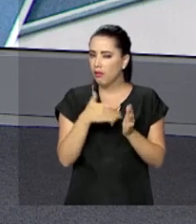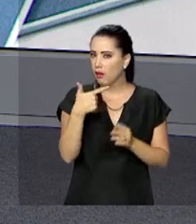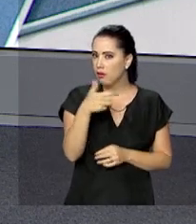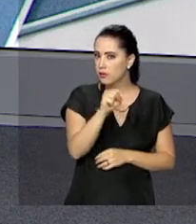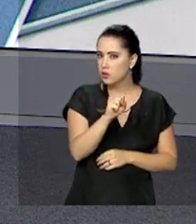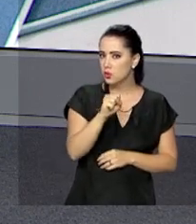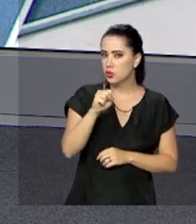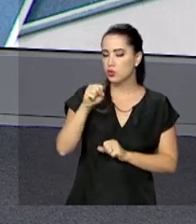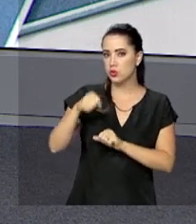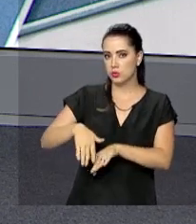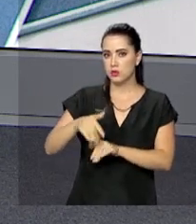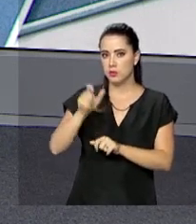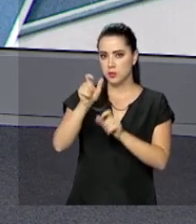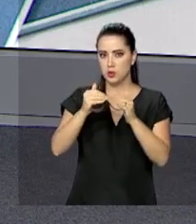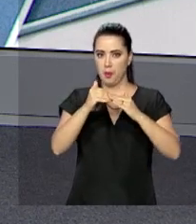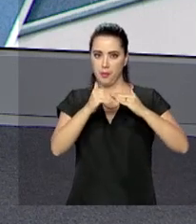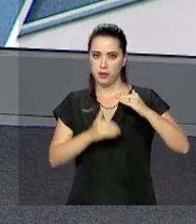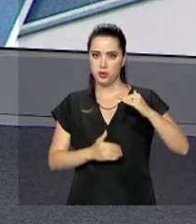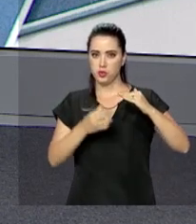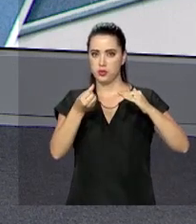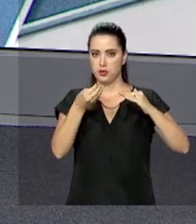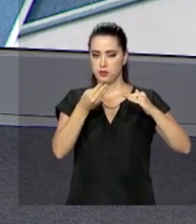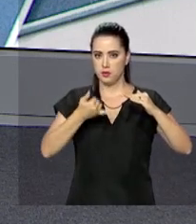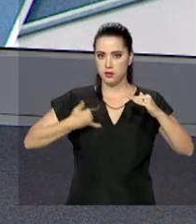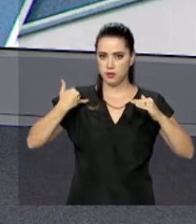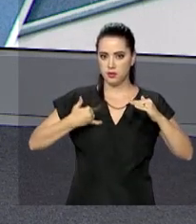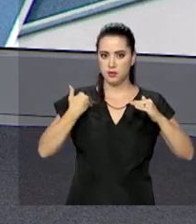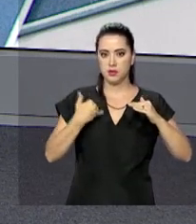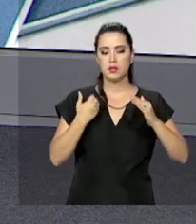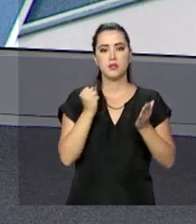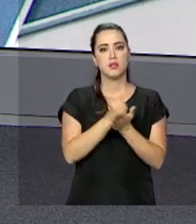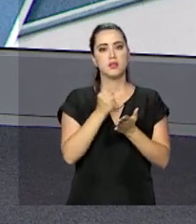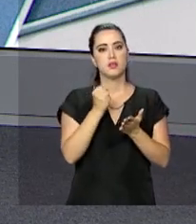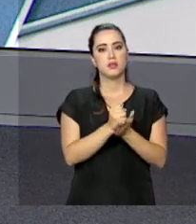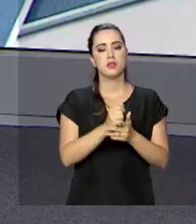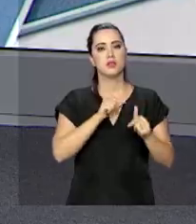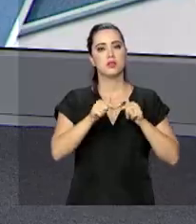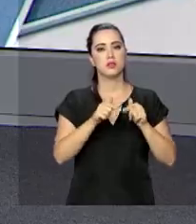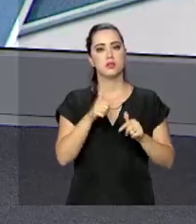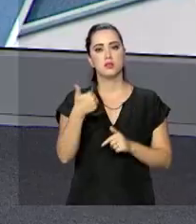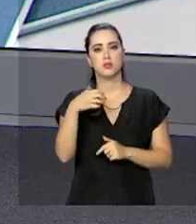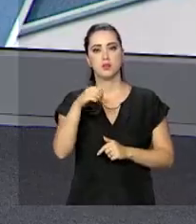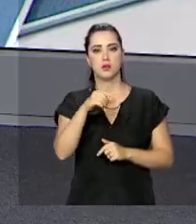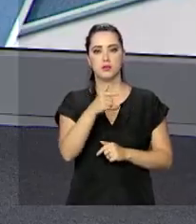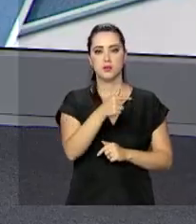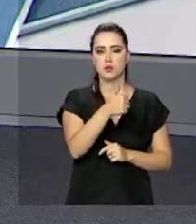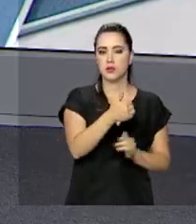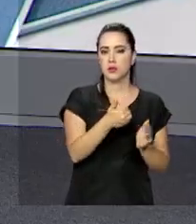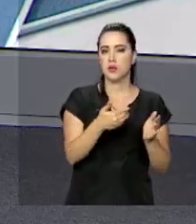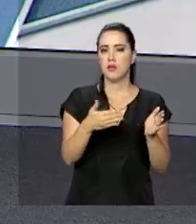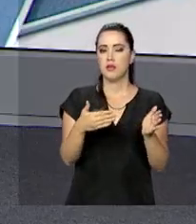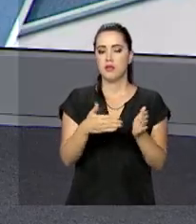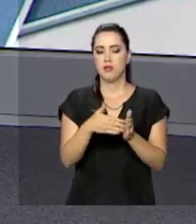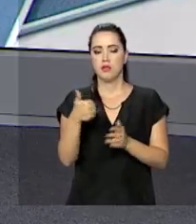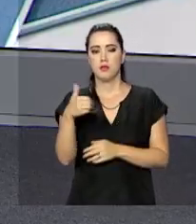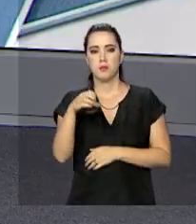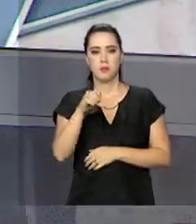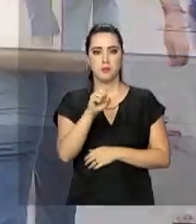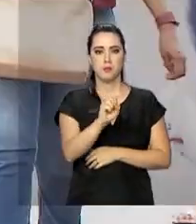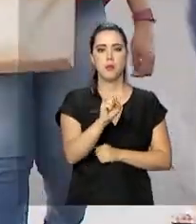anos e que tinham carteira assinada entre 1971 e 1988 podem retirar o benefício.